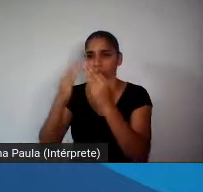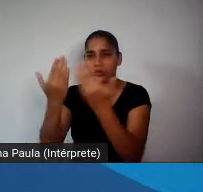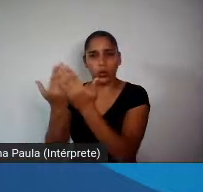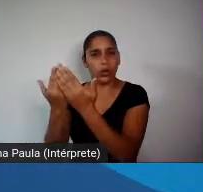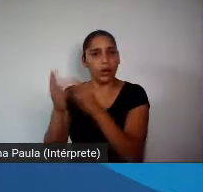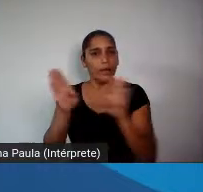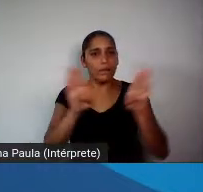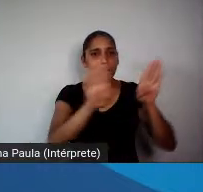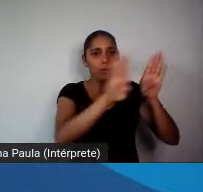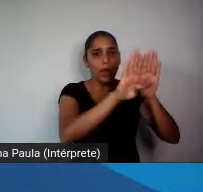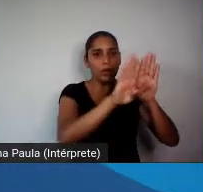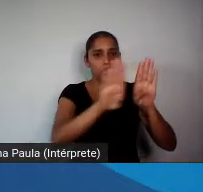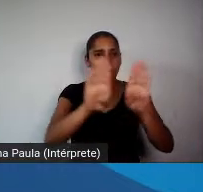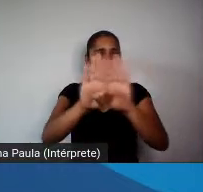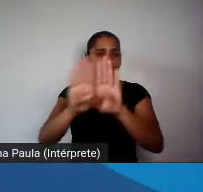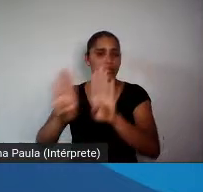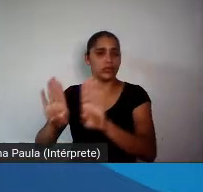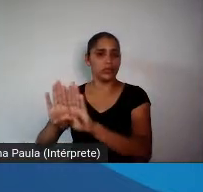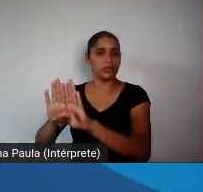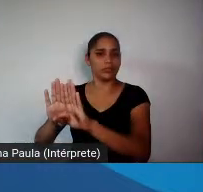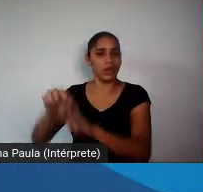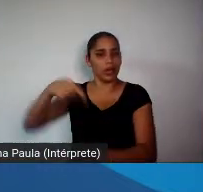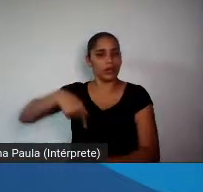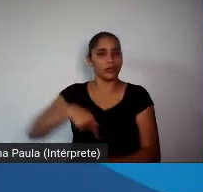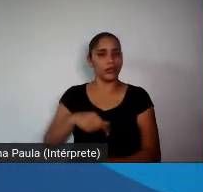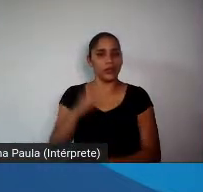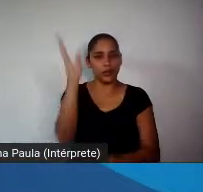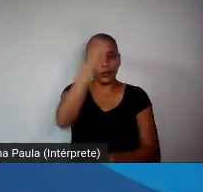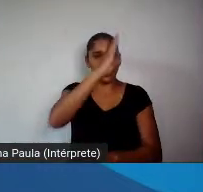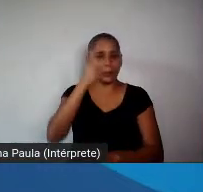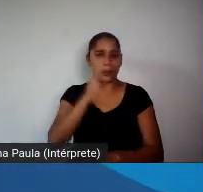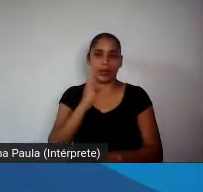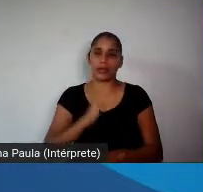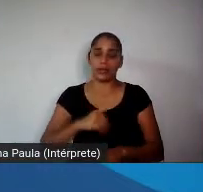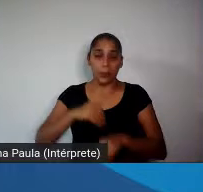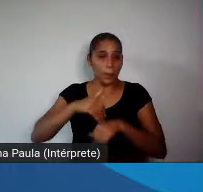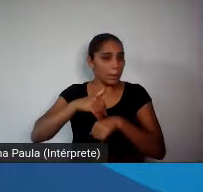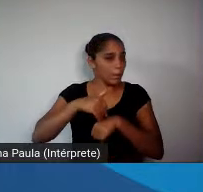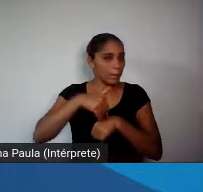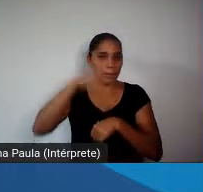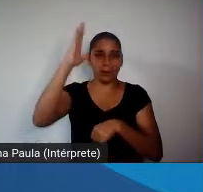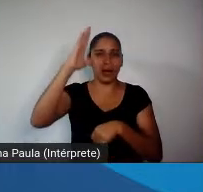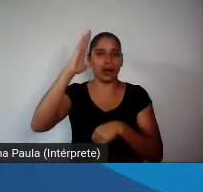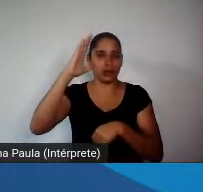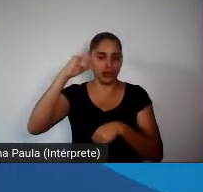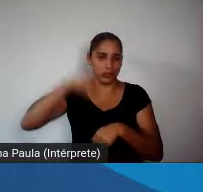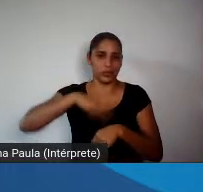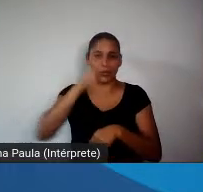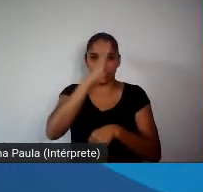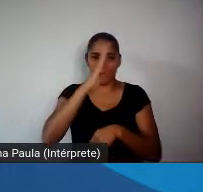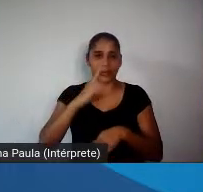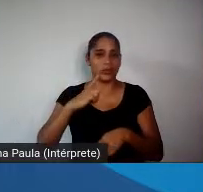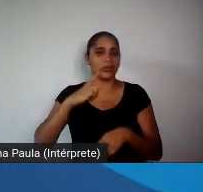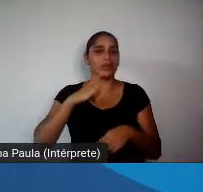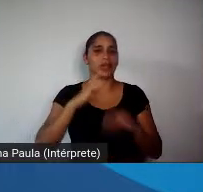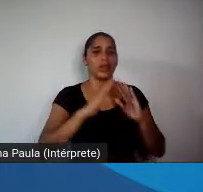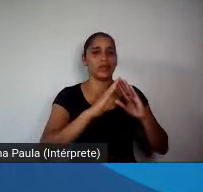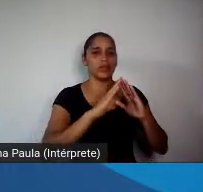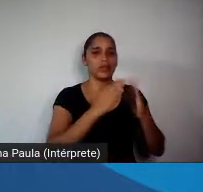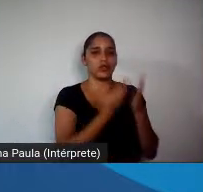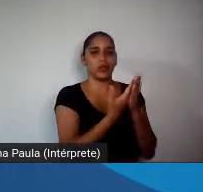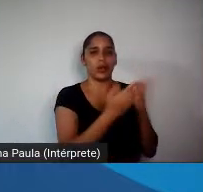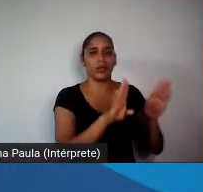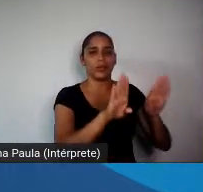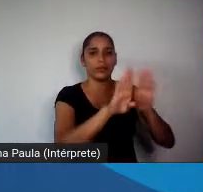mundo que mais tempo, é um, dois, talvez o mais atualmente, que mais tempo teve as suas escolas fechadas. Agora estamos reabrindo, mas vejam,